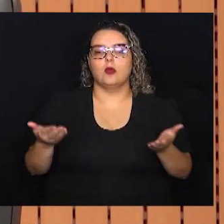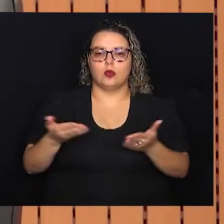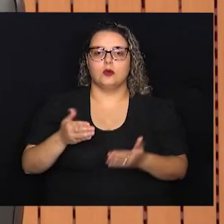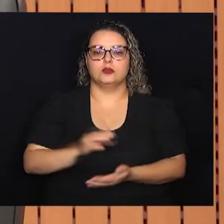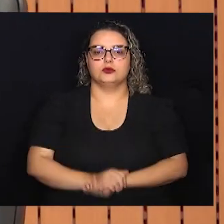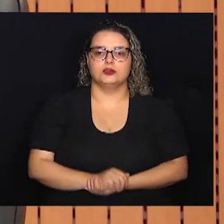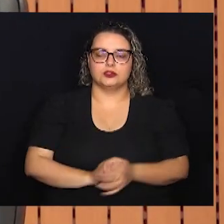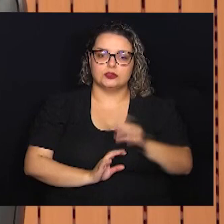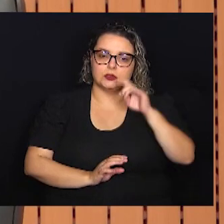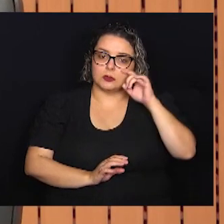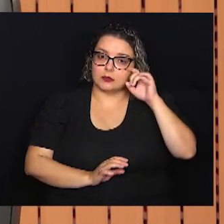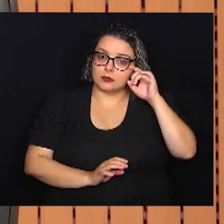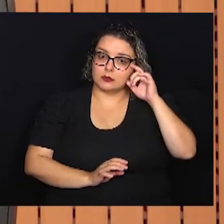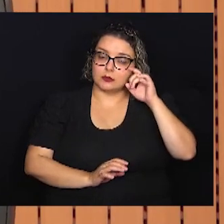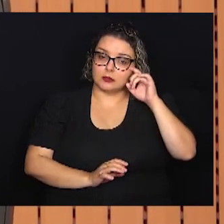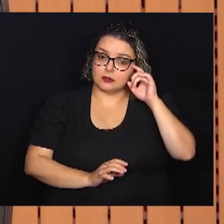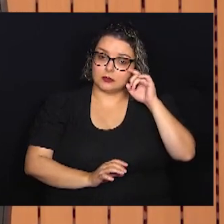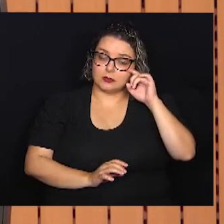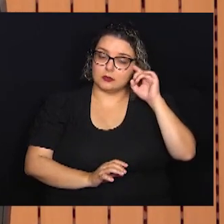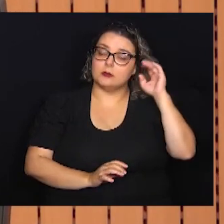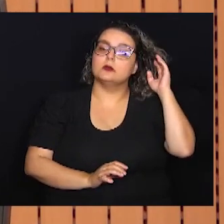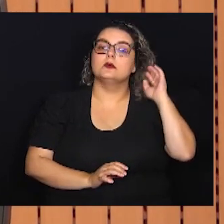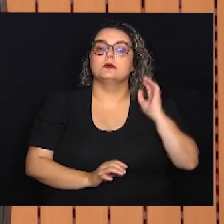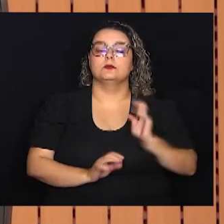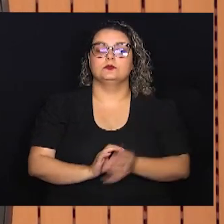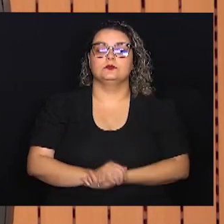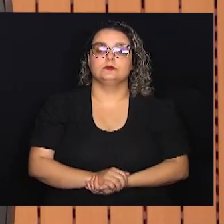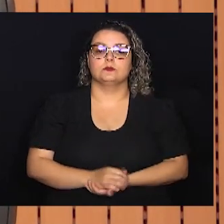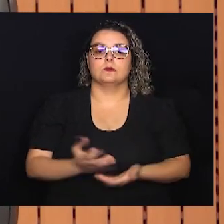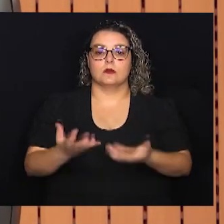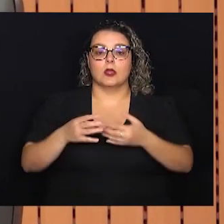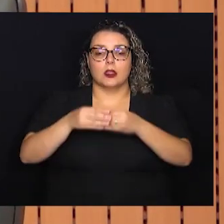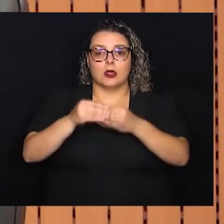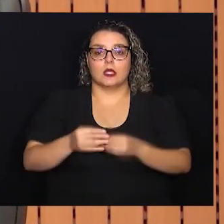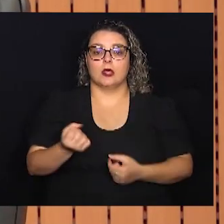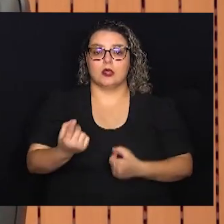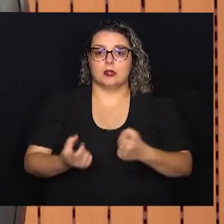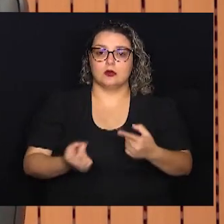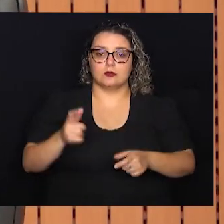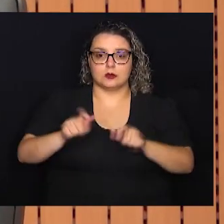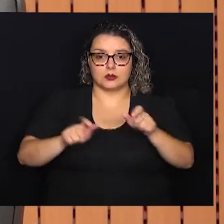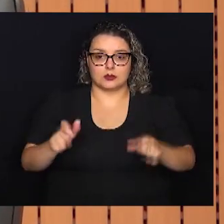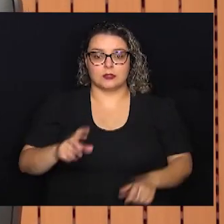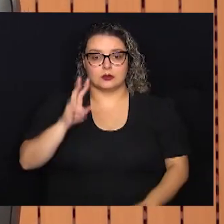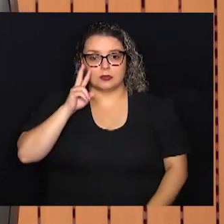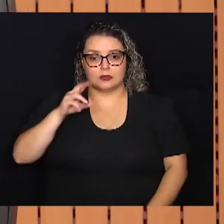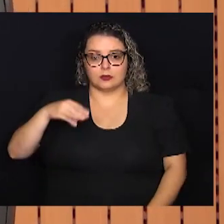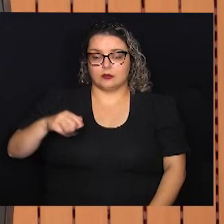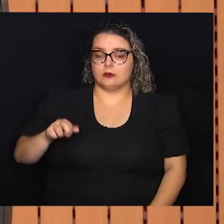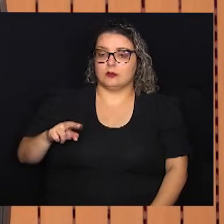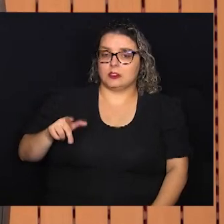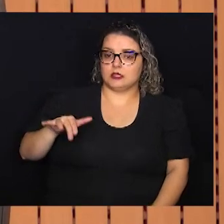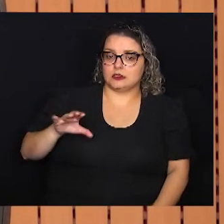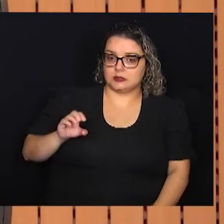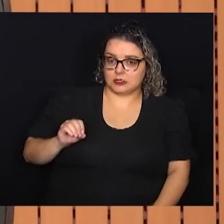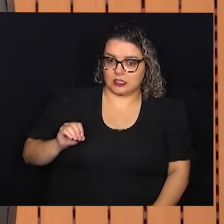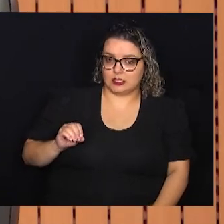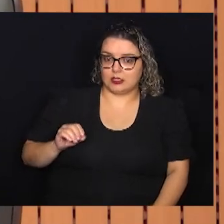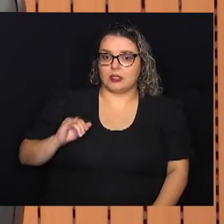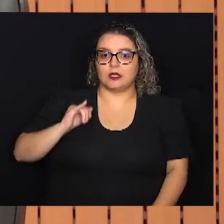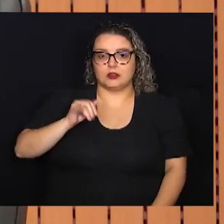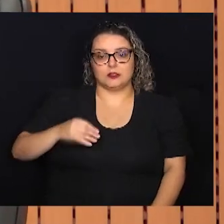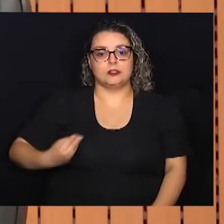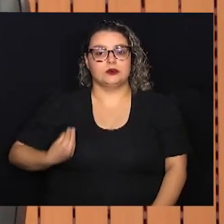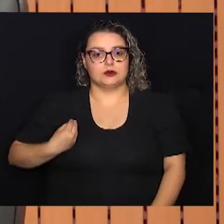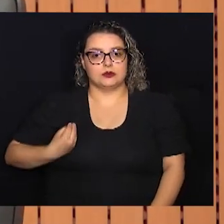condução aqui hoje. Quero saudar também algumas pessoas que eu vi aqui. Marcelo